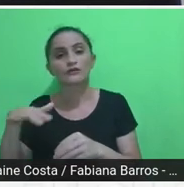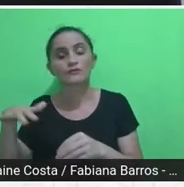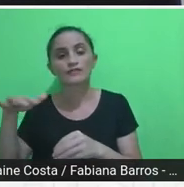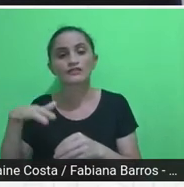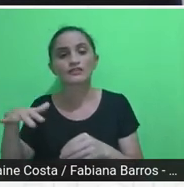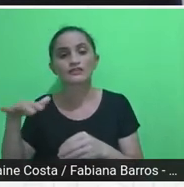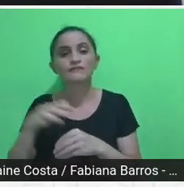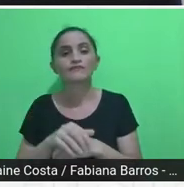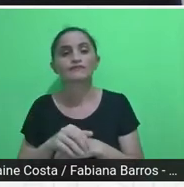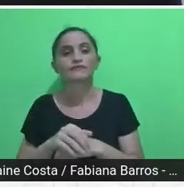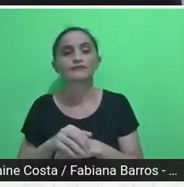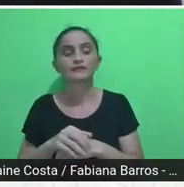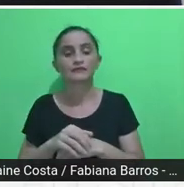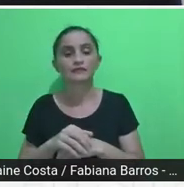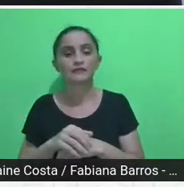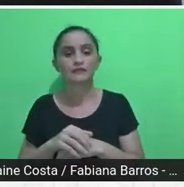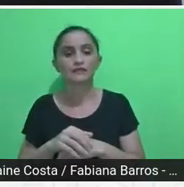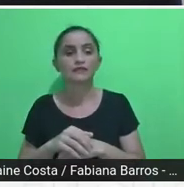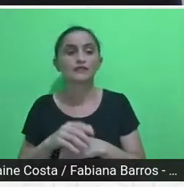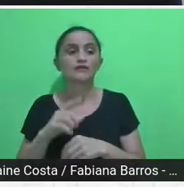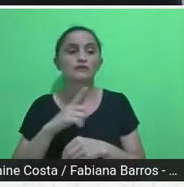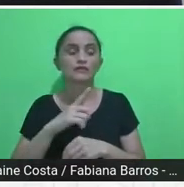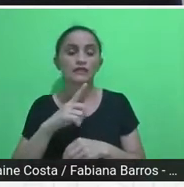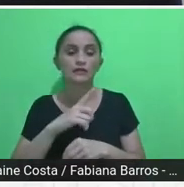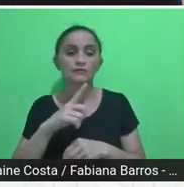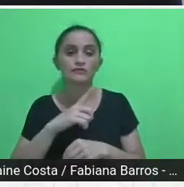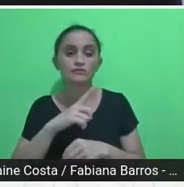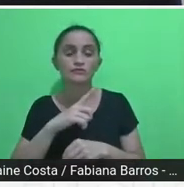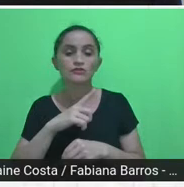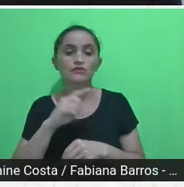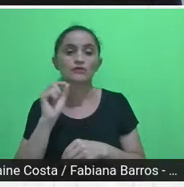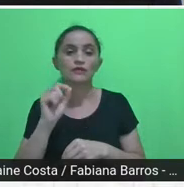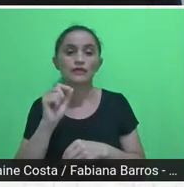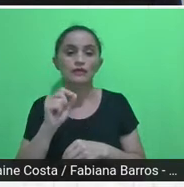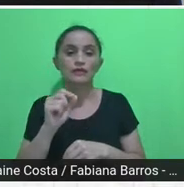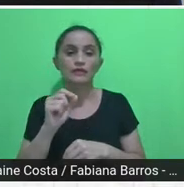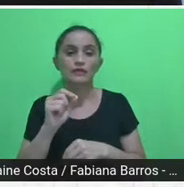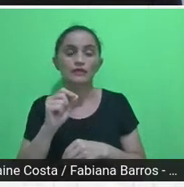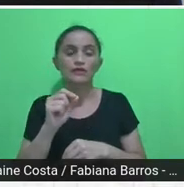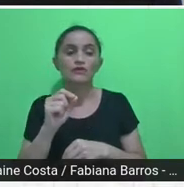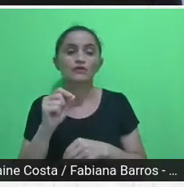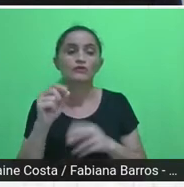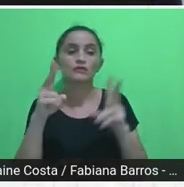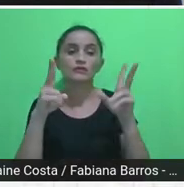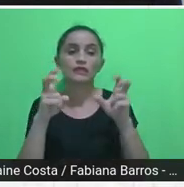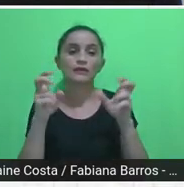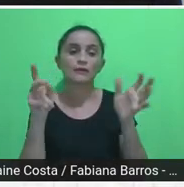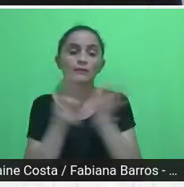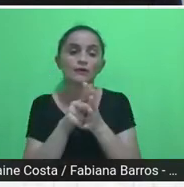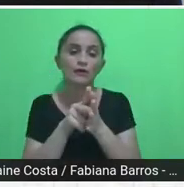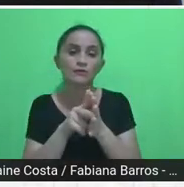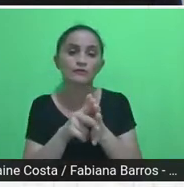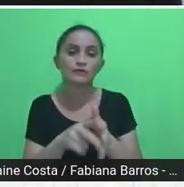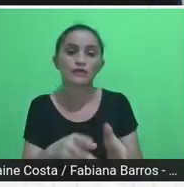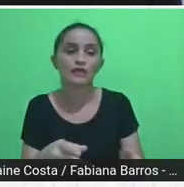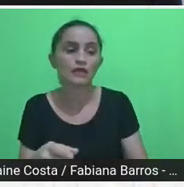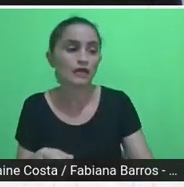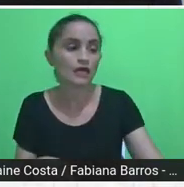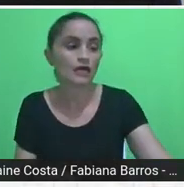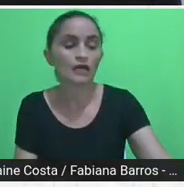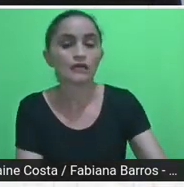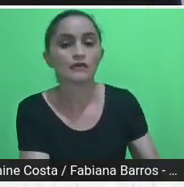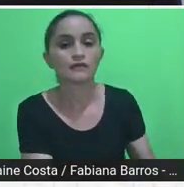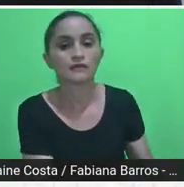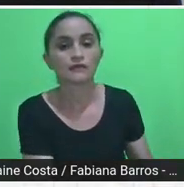Depois, tem um segundo bloco, que é o tema da atividade de extensão, que eu acho que esse eu nem preciso falar,